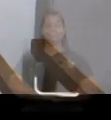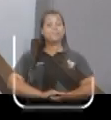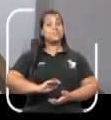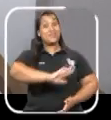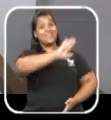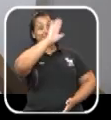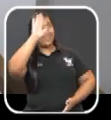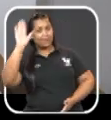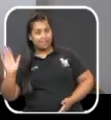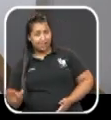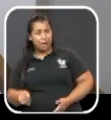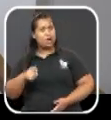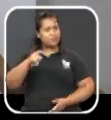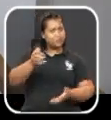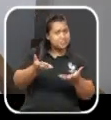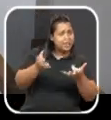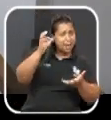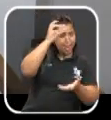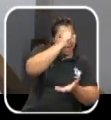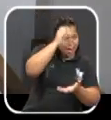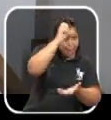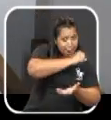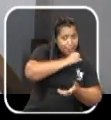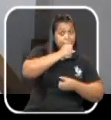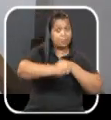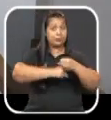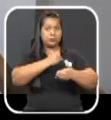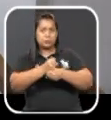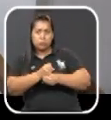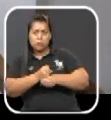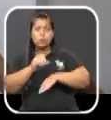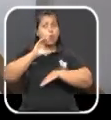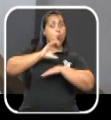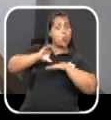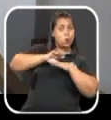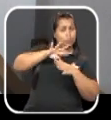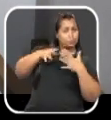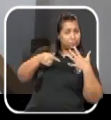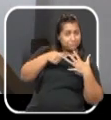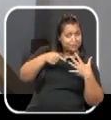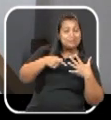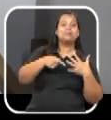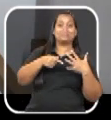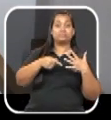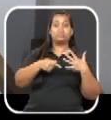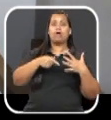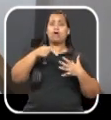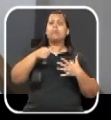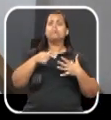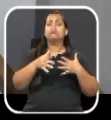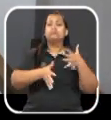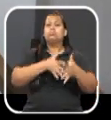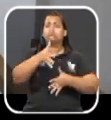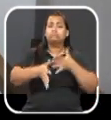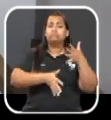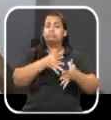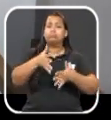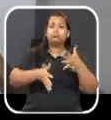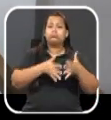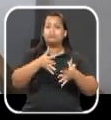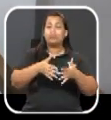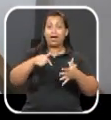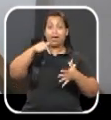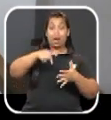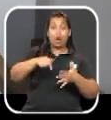Olá, você pretende fazer um curso esse ano? Um curso de libras, por exemplo, a língua brasileira de sinais? Pois então, o